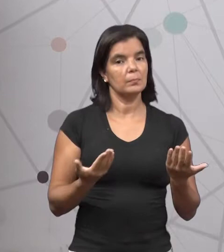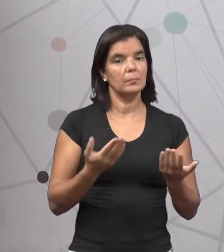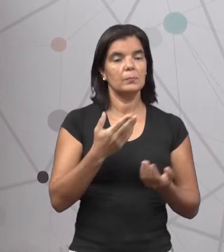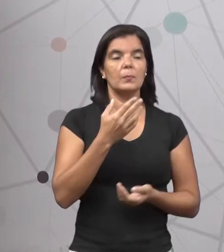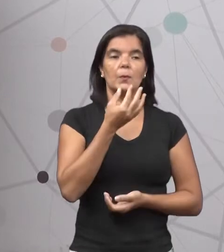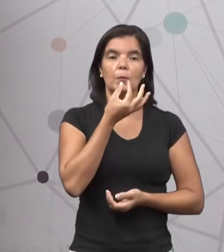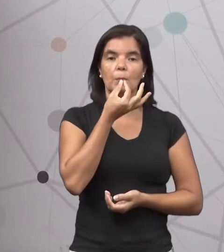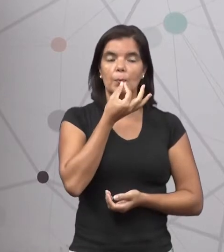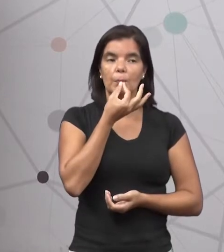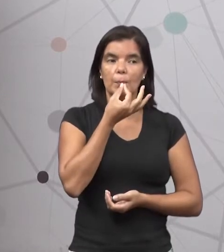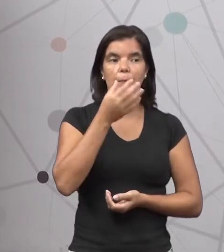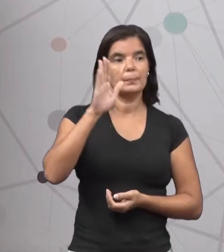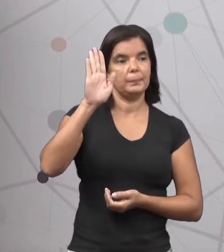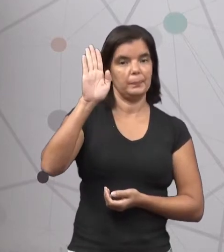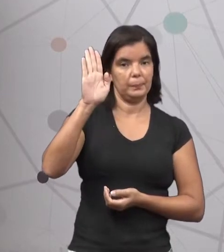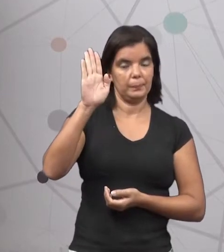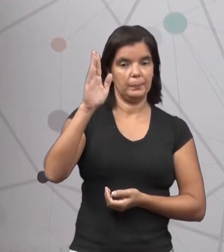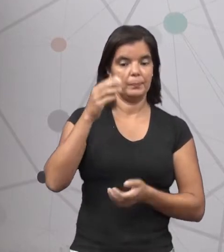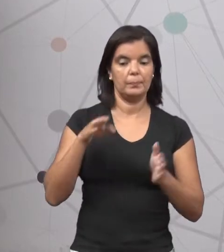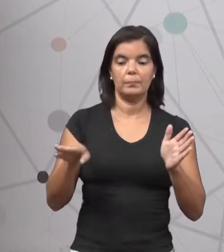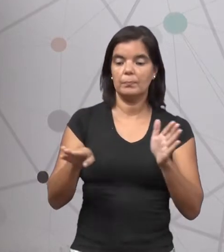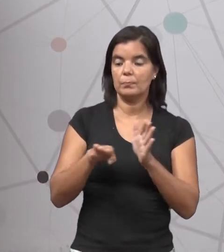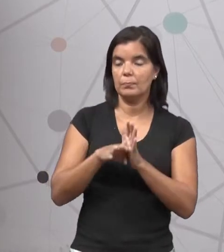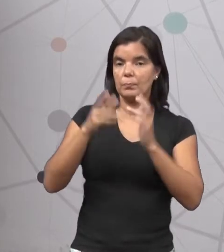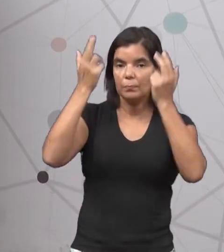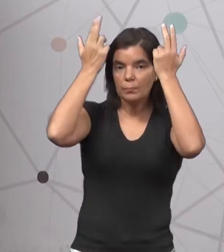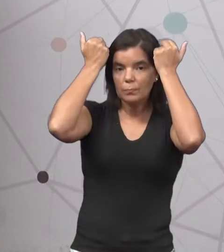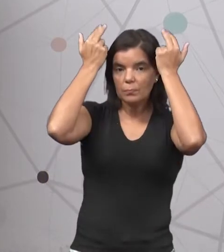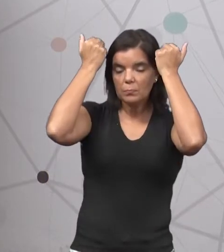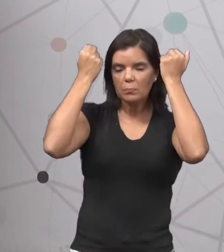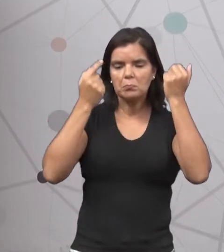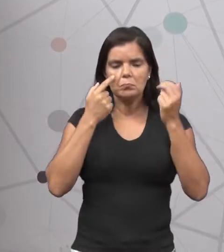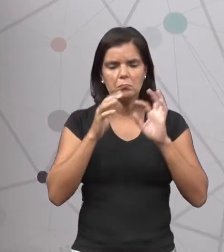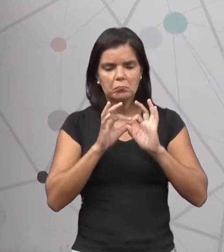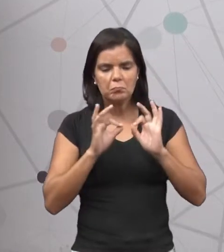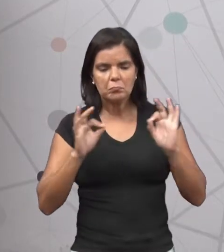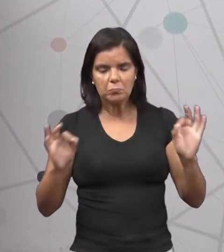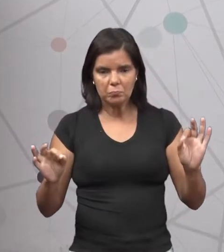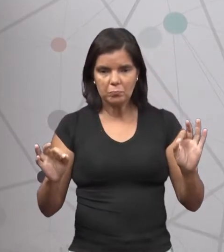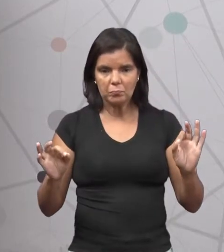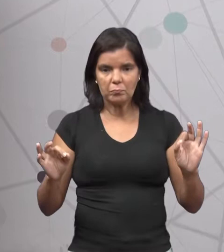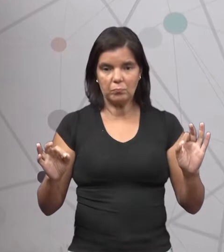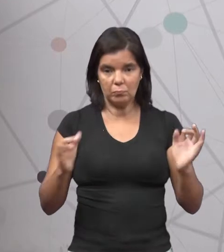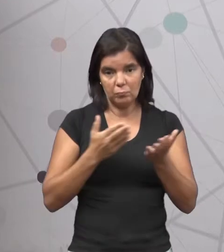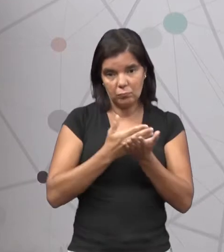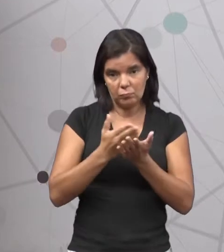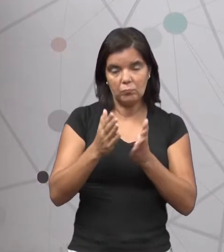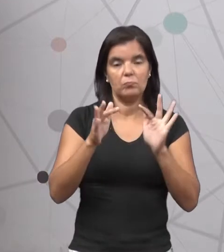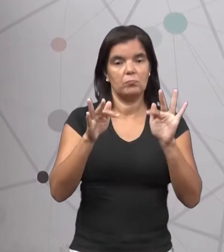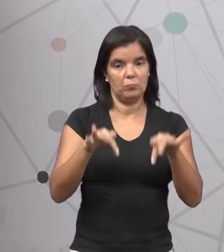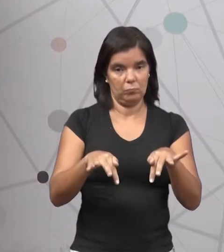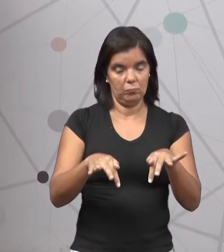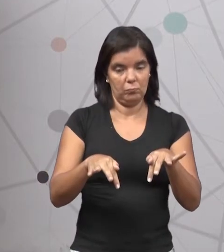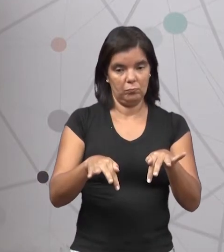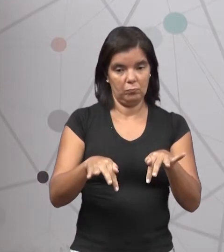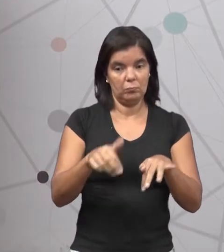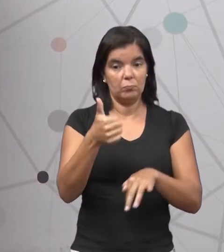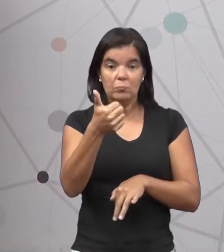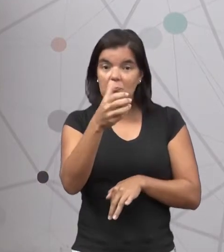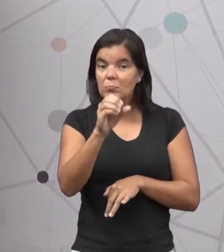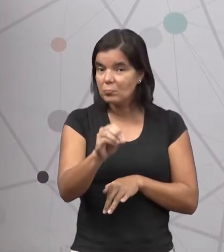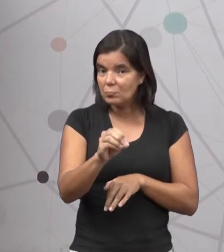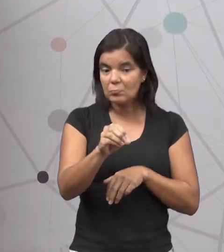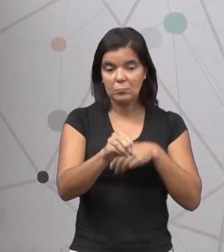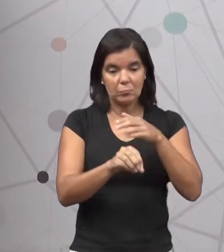juiz chegou para a lebre e disse Eu medi que a pista do início ao fim está dando dez